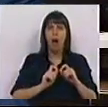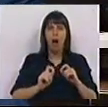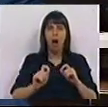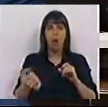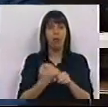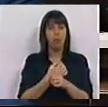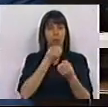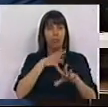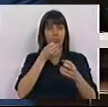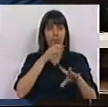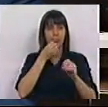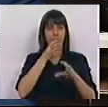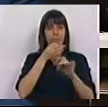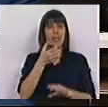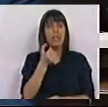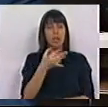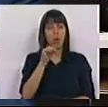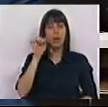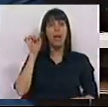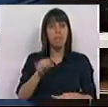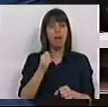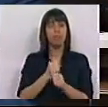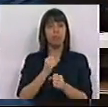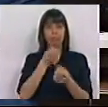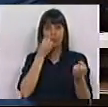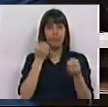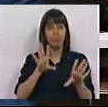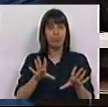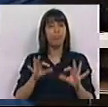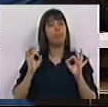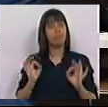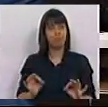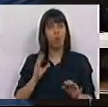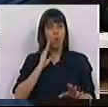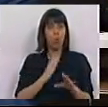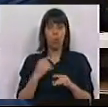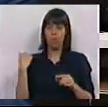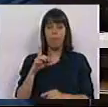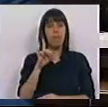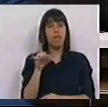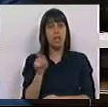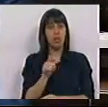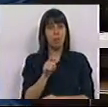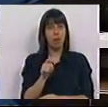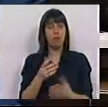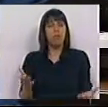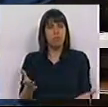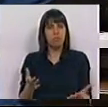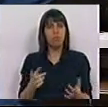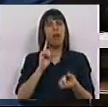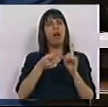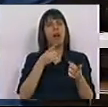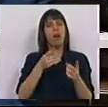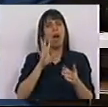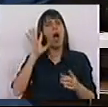do emprego. São 58 mil postos de trabalho destruídos nos últimos seis meses. O que é que nos